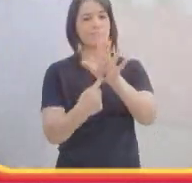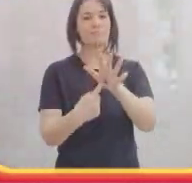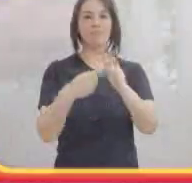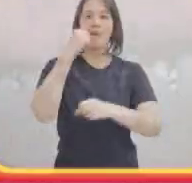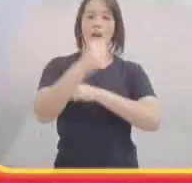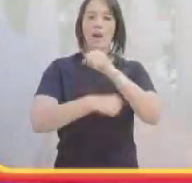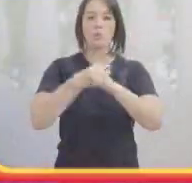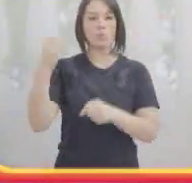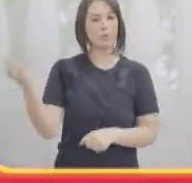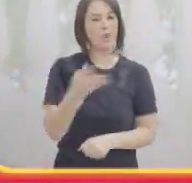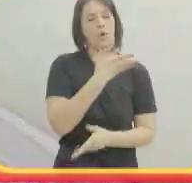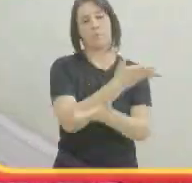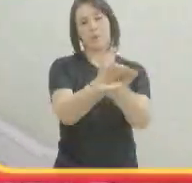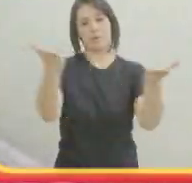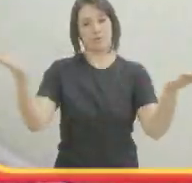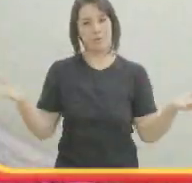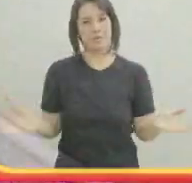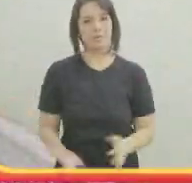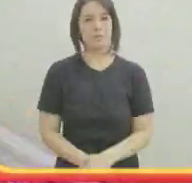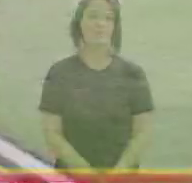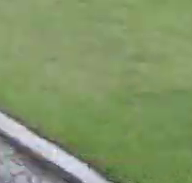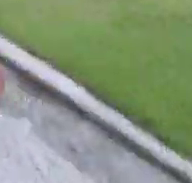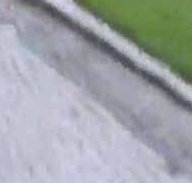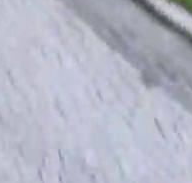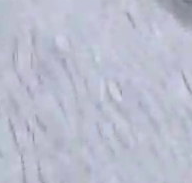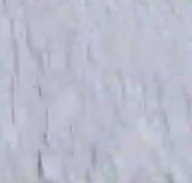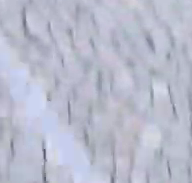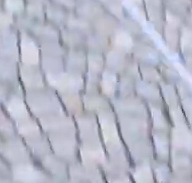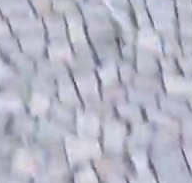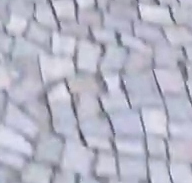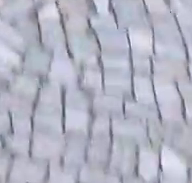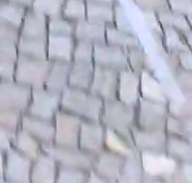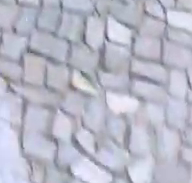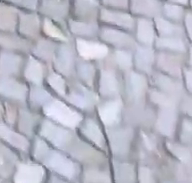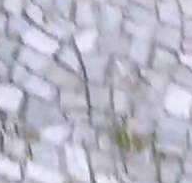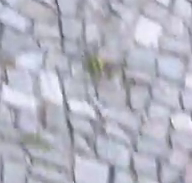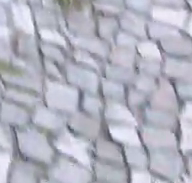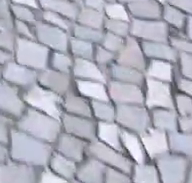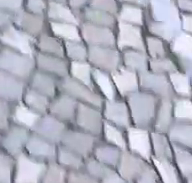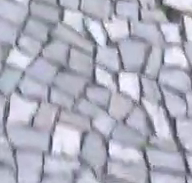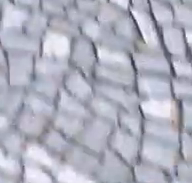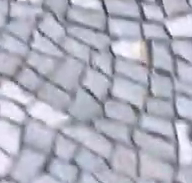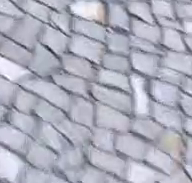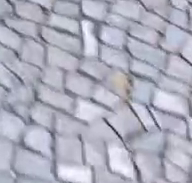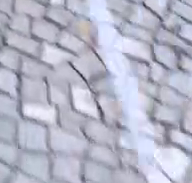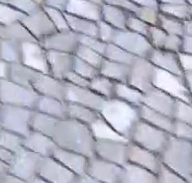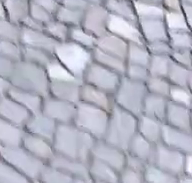acompanhar o que tá acontecendo ali. Jefferson caminha ao lado de um canteiro gramado.